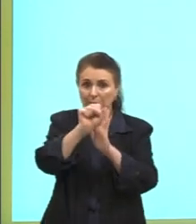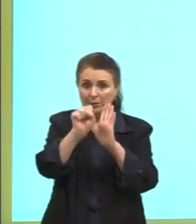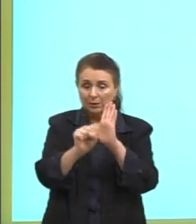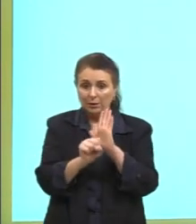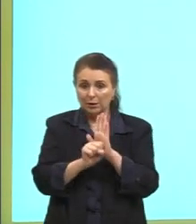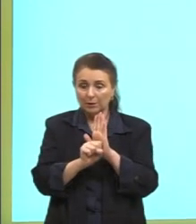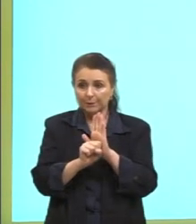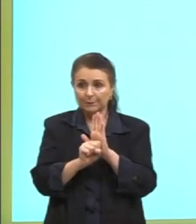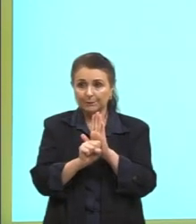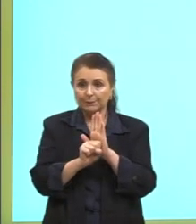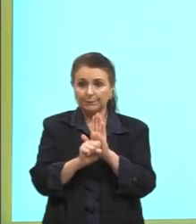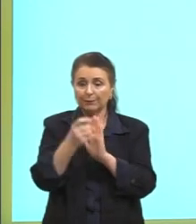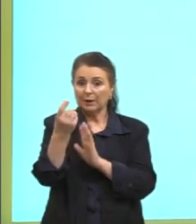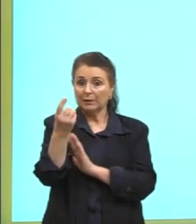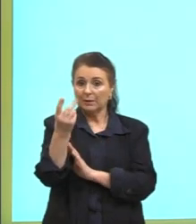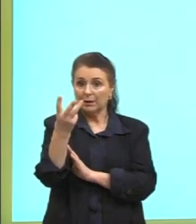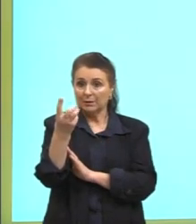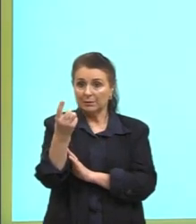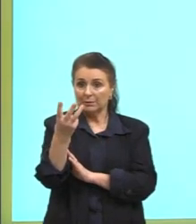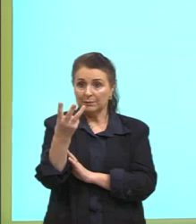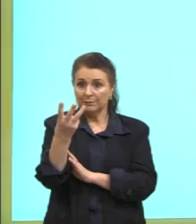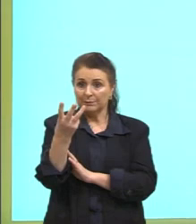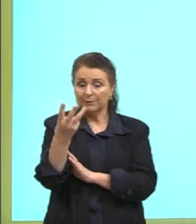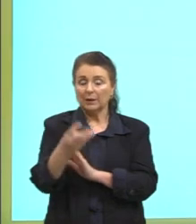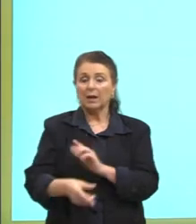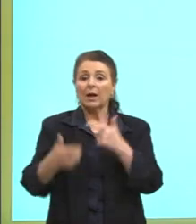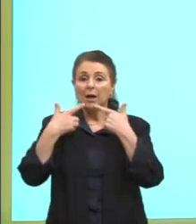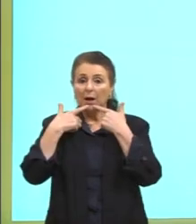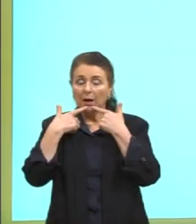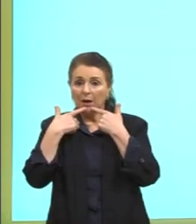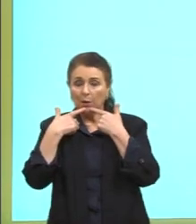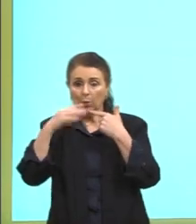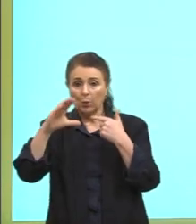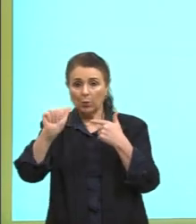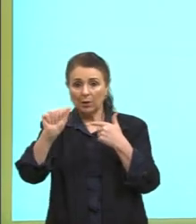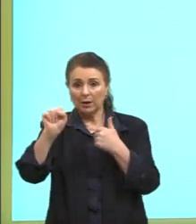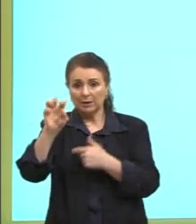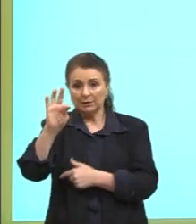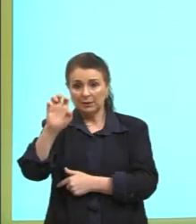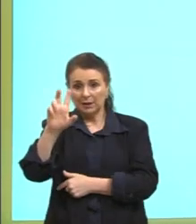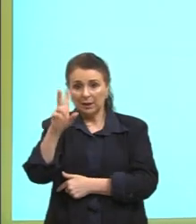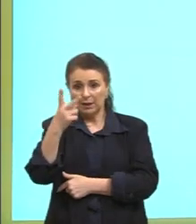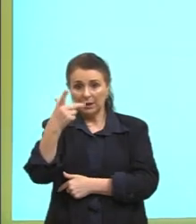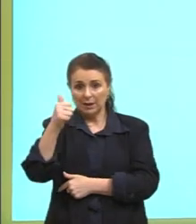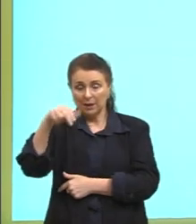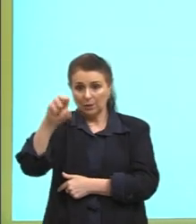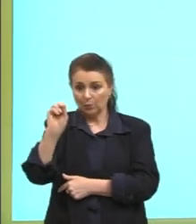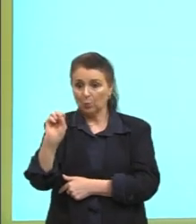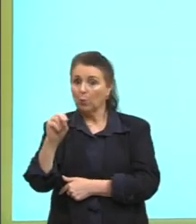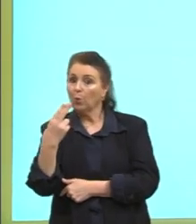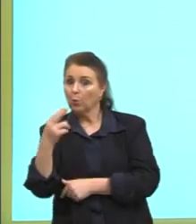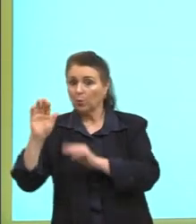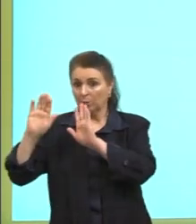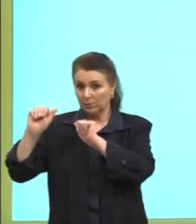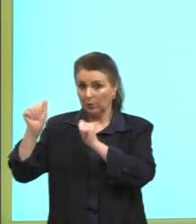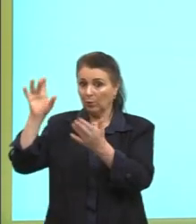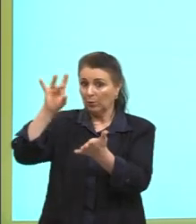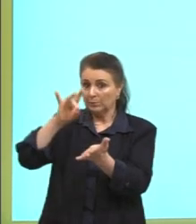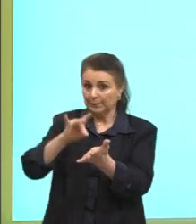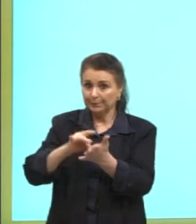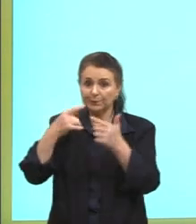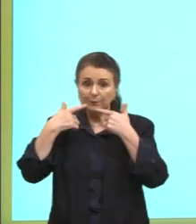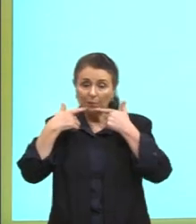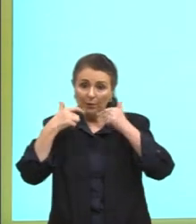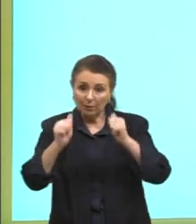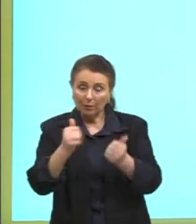XIII. A língua, o castelhano, o espanhol, vai se consolidar como língua